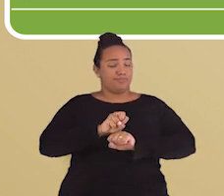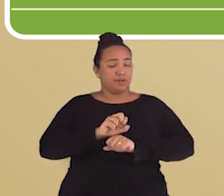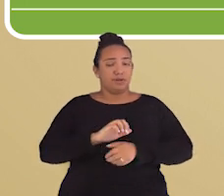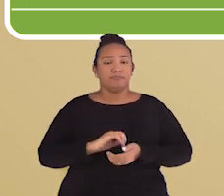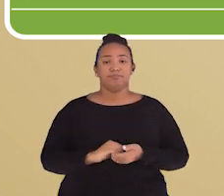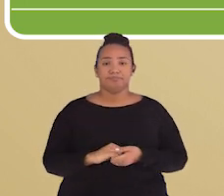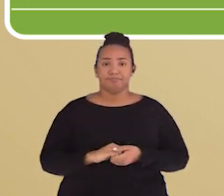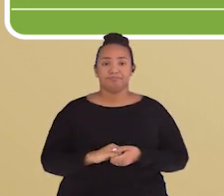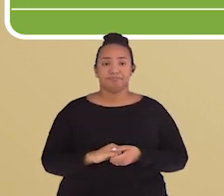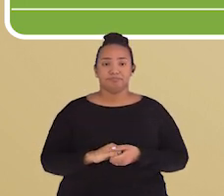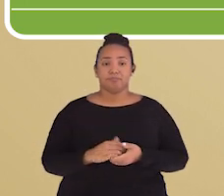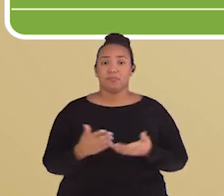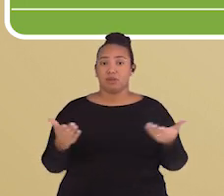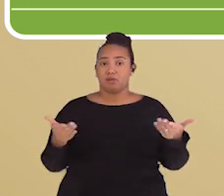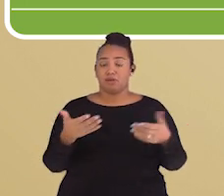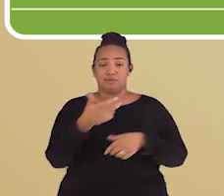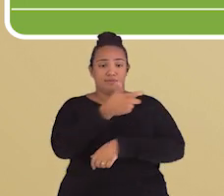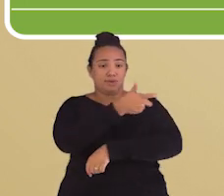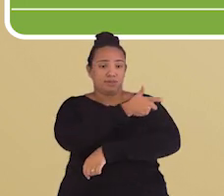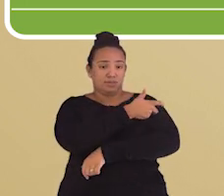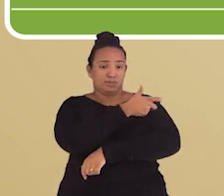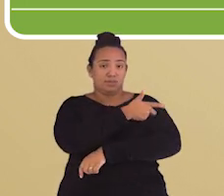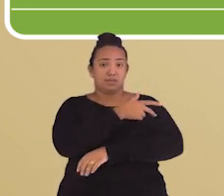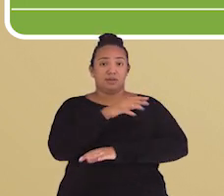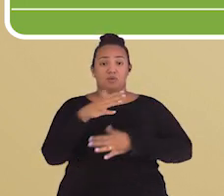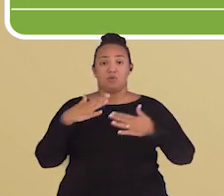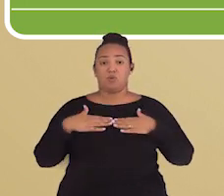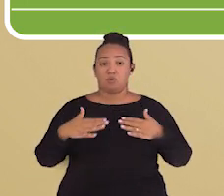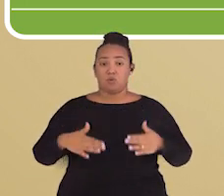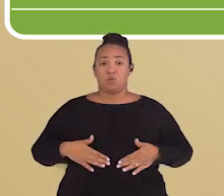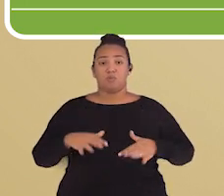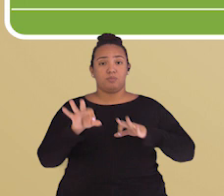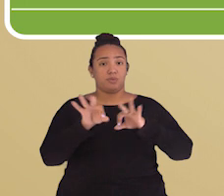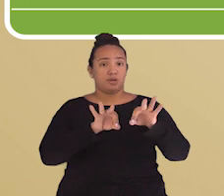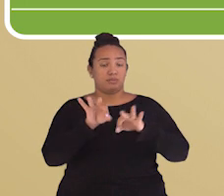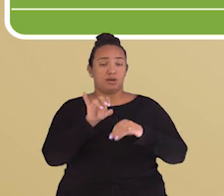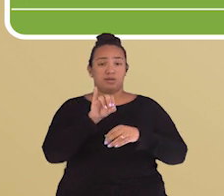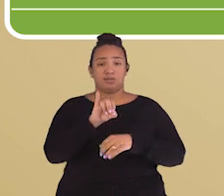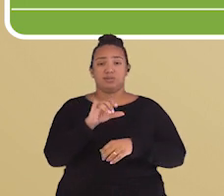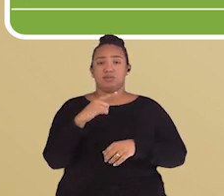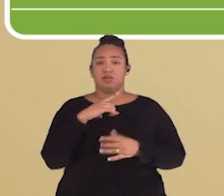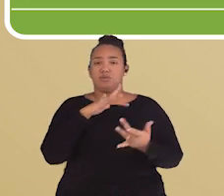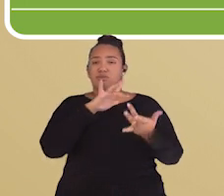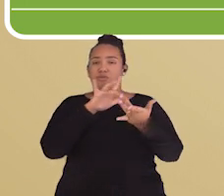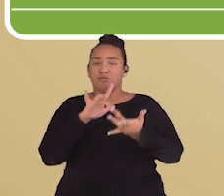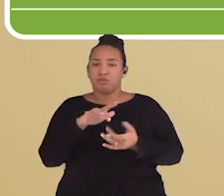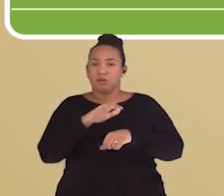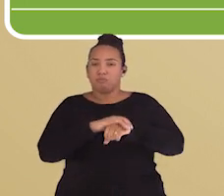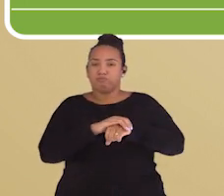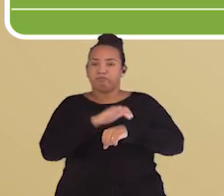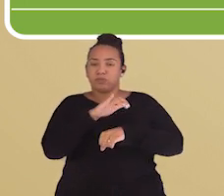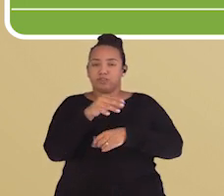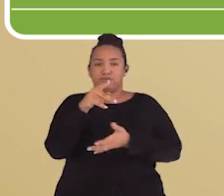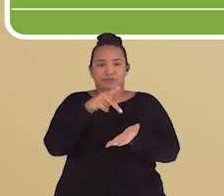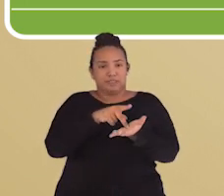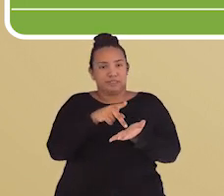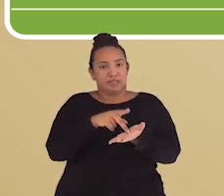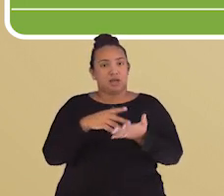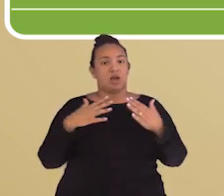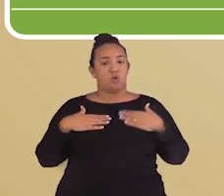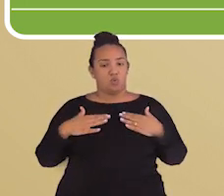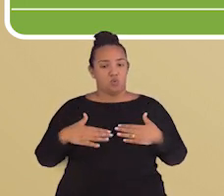Já a vacina, ela atua preparando o organismo para o contato com uma infecção verdadeira, expondo o sistema